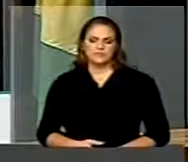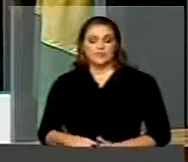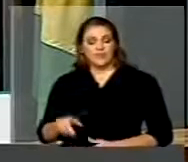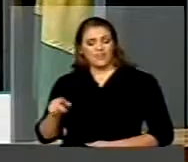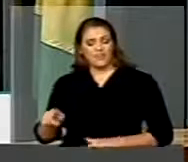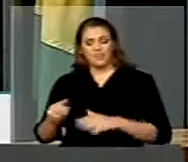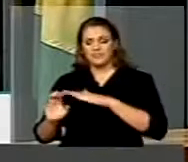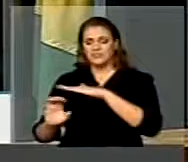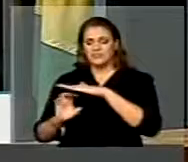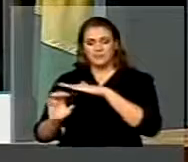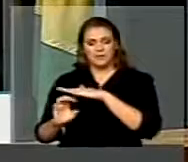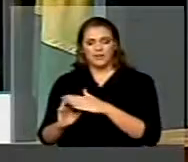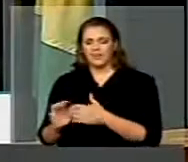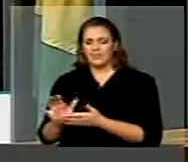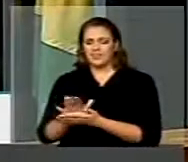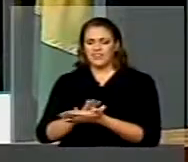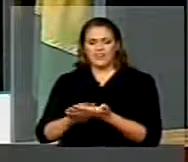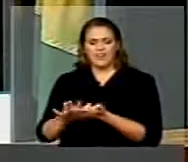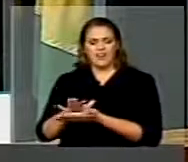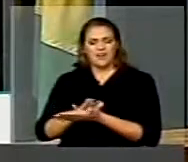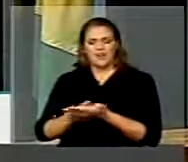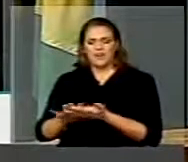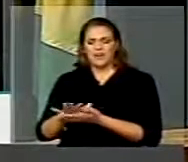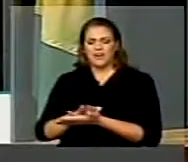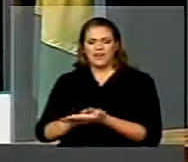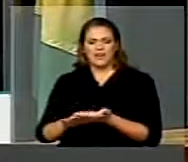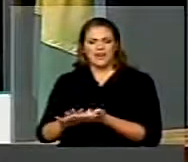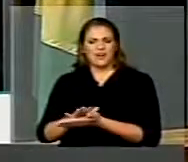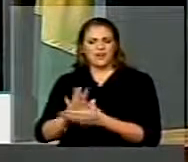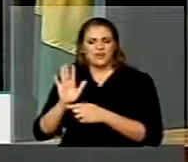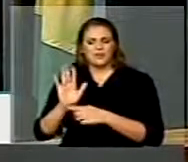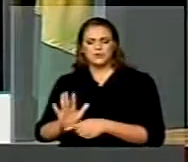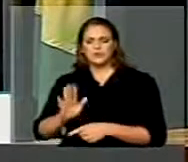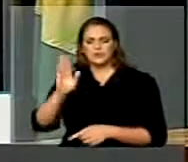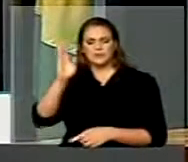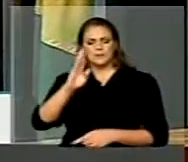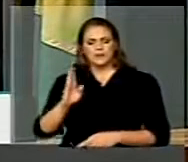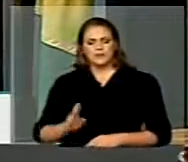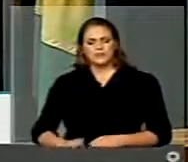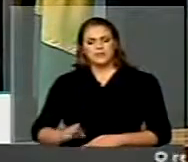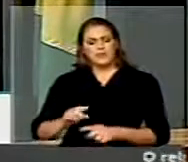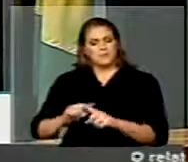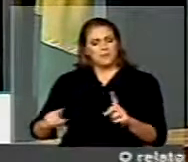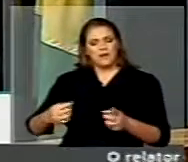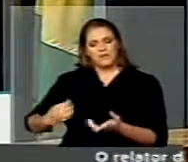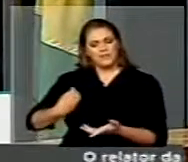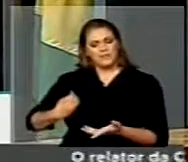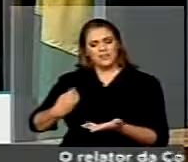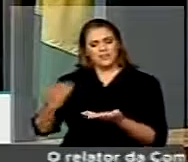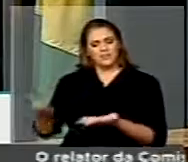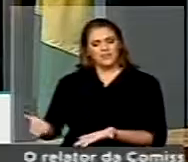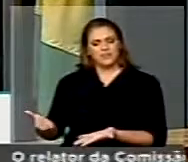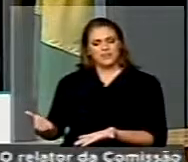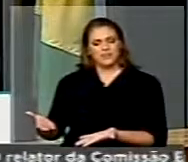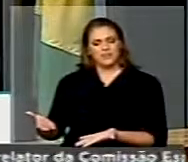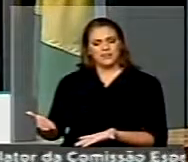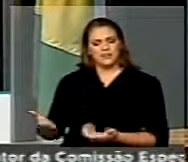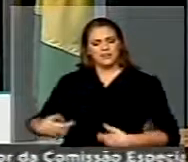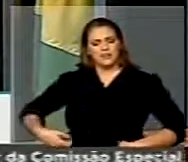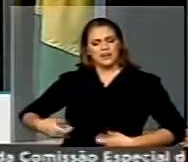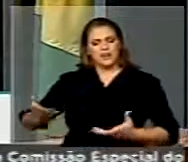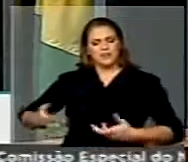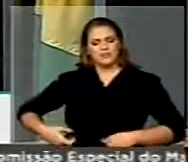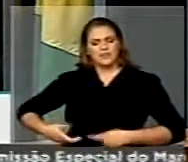atividade, sem trazer nenhum benefício para o país, mas está lá, consumindo o dinheiro